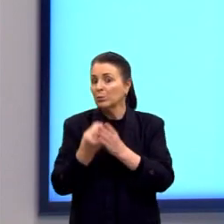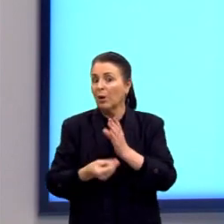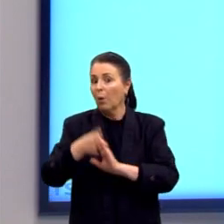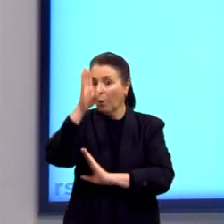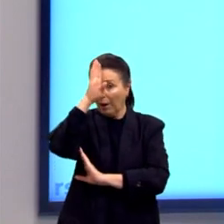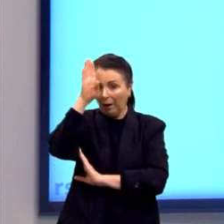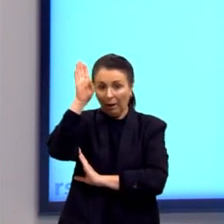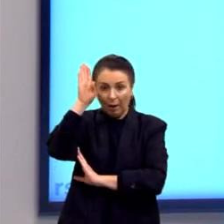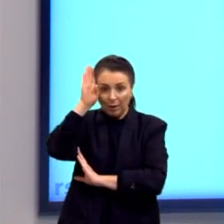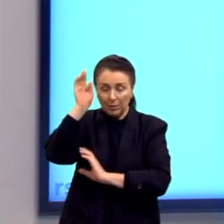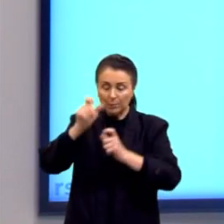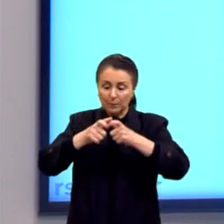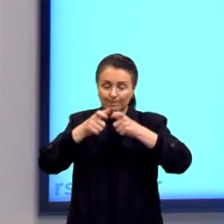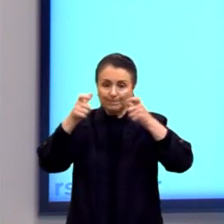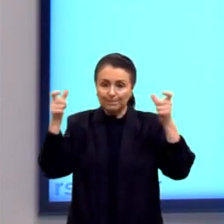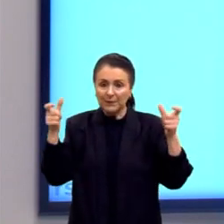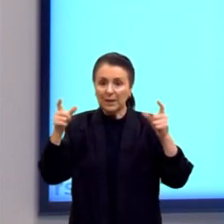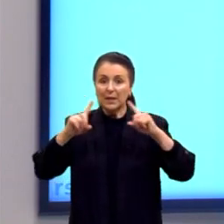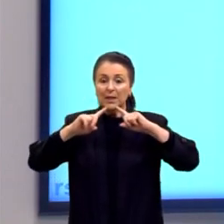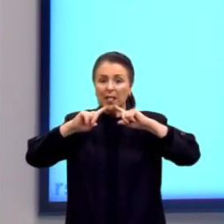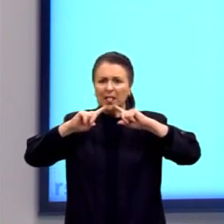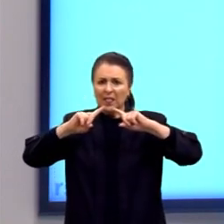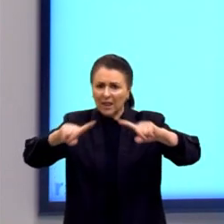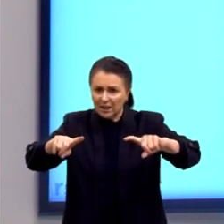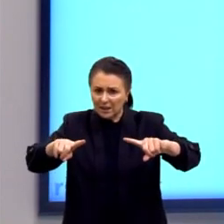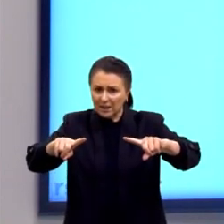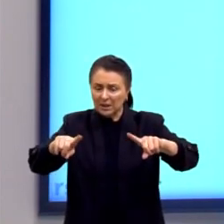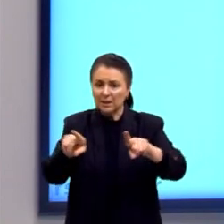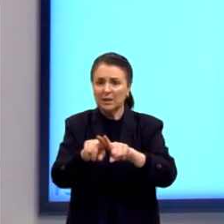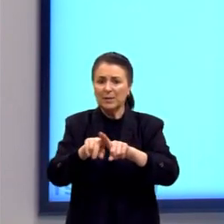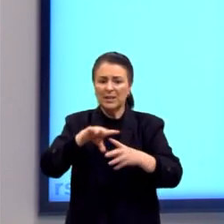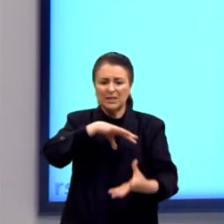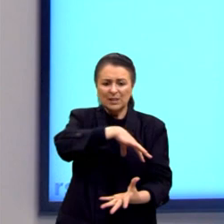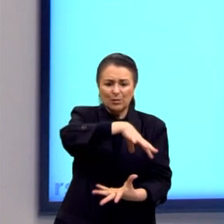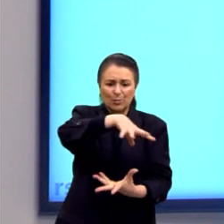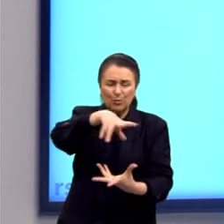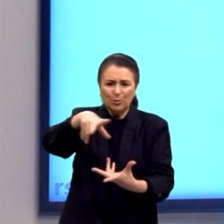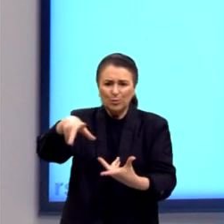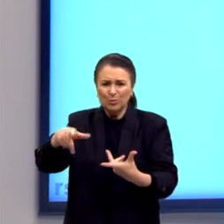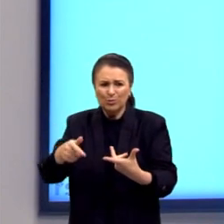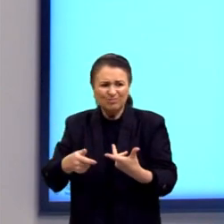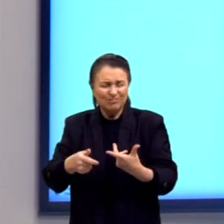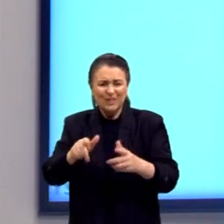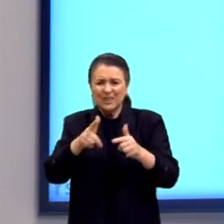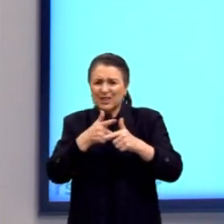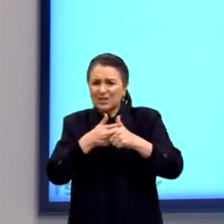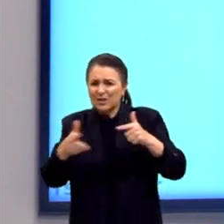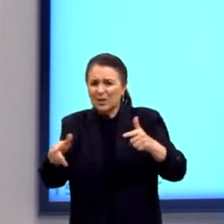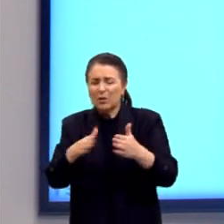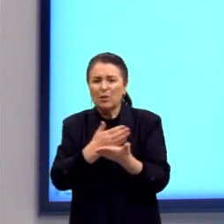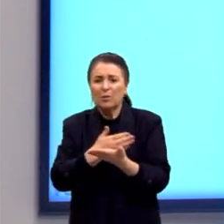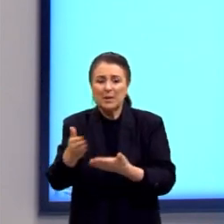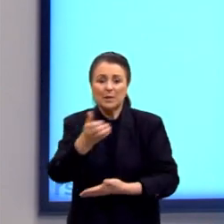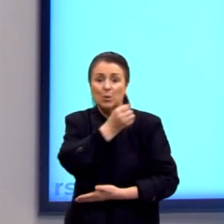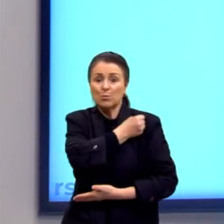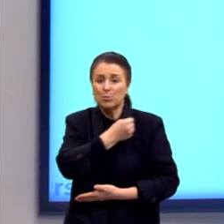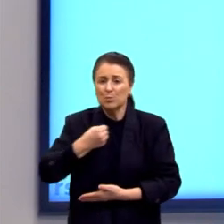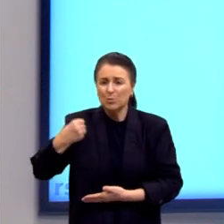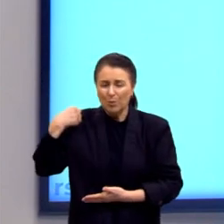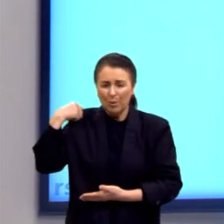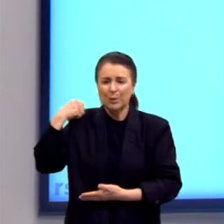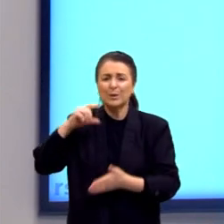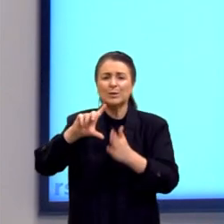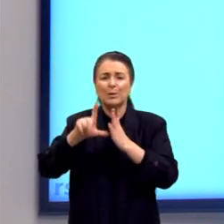grande. E ele faz uma crítica também a esse mundo dividido, que começa com Sócrates, depois Platão. E aí ele